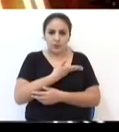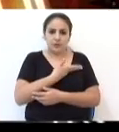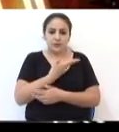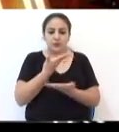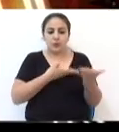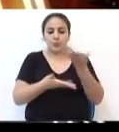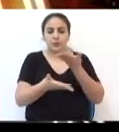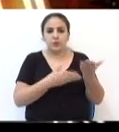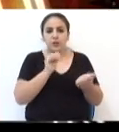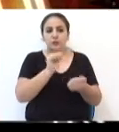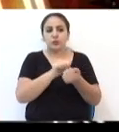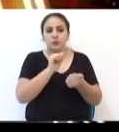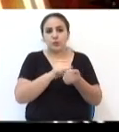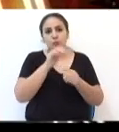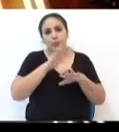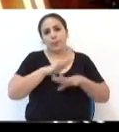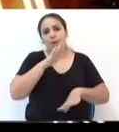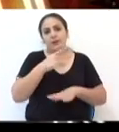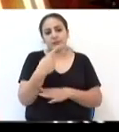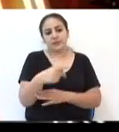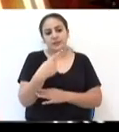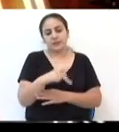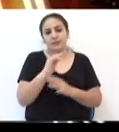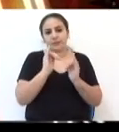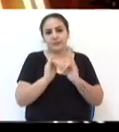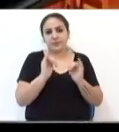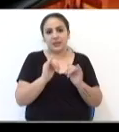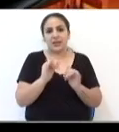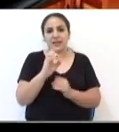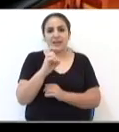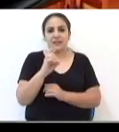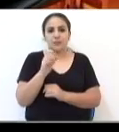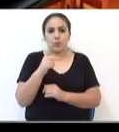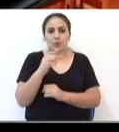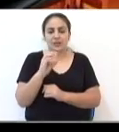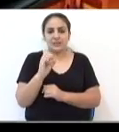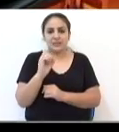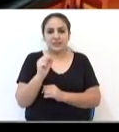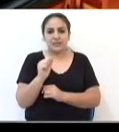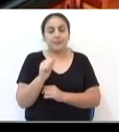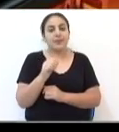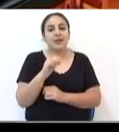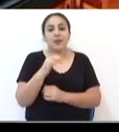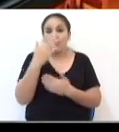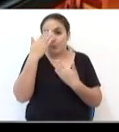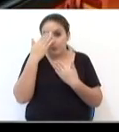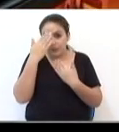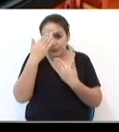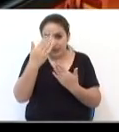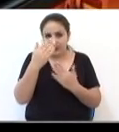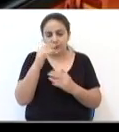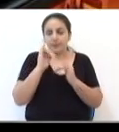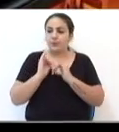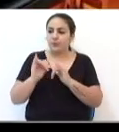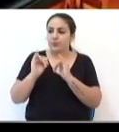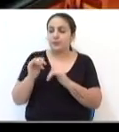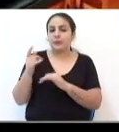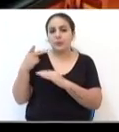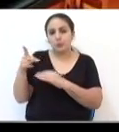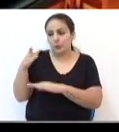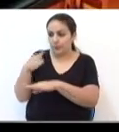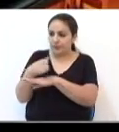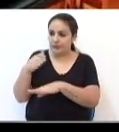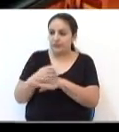compartilhar junto mais essa edição da Expo Assis. Lamar, muito obrigada pelas informações, então, pela tua